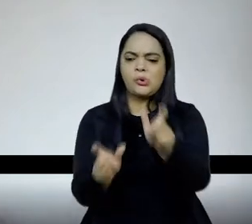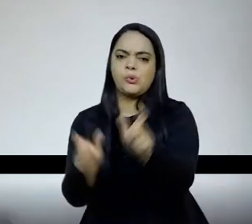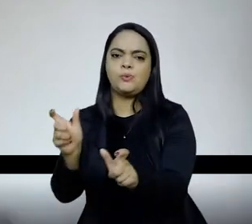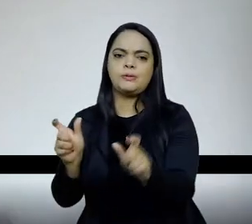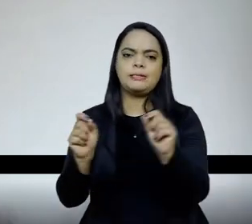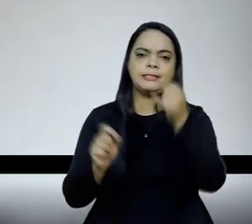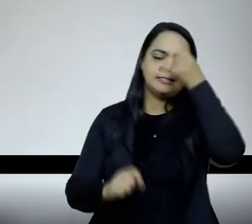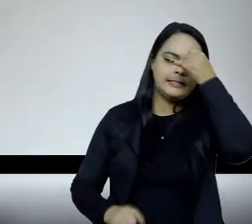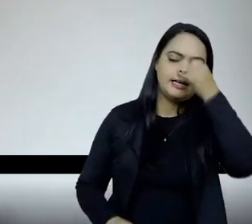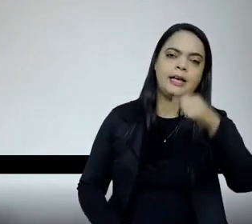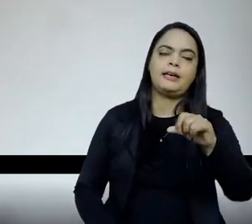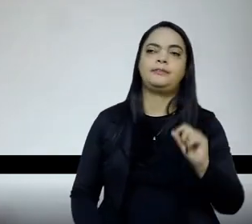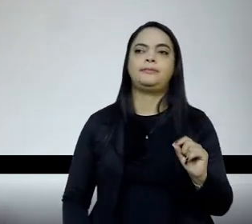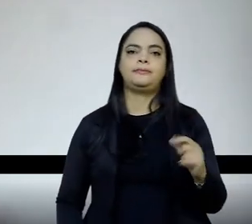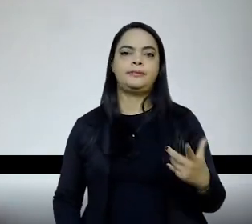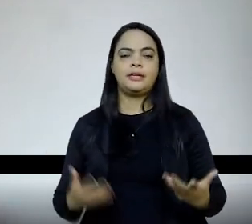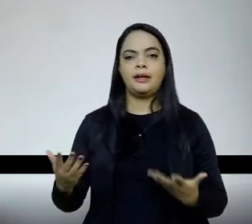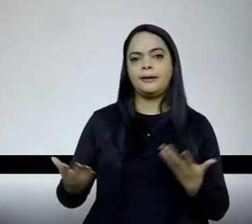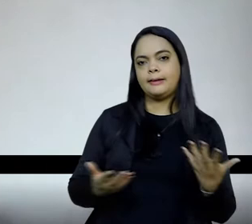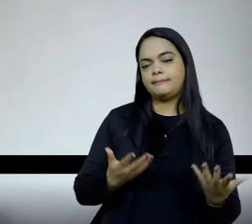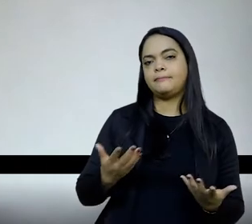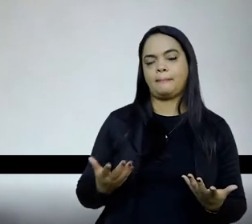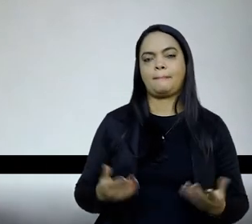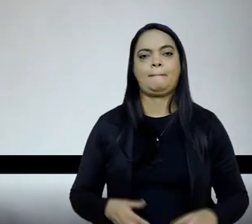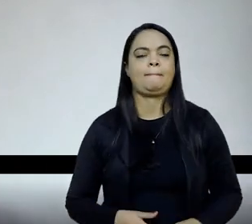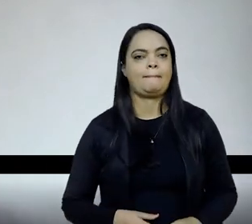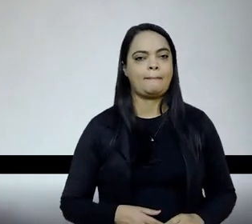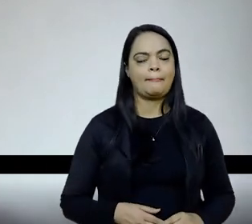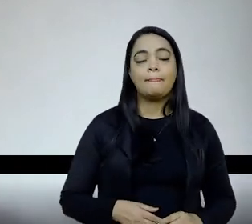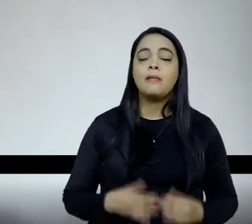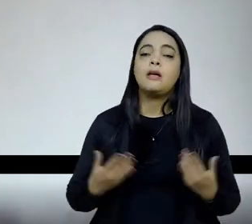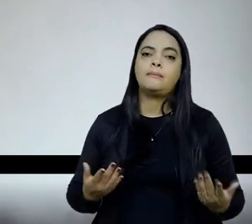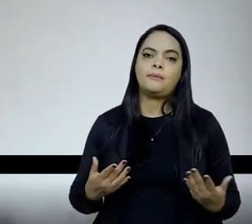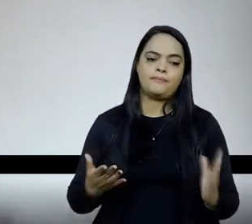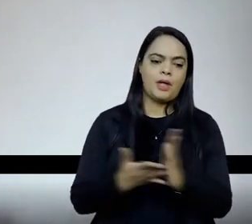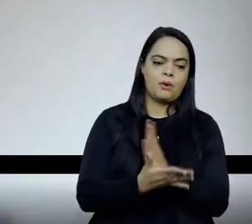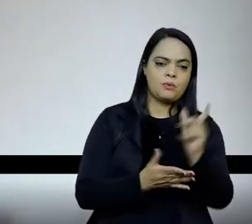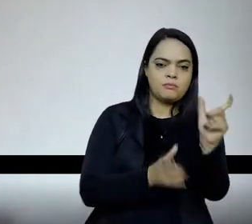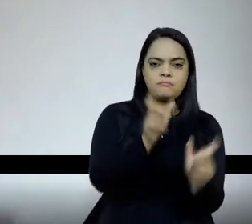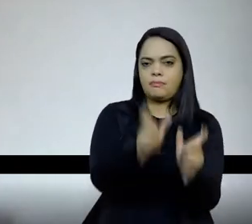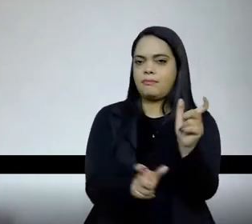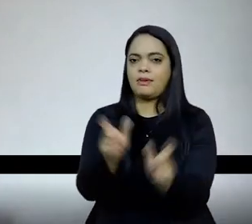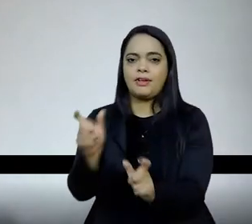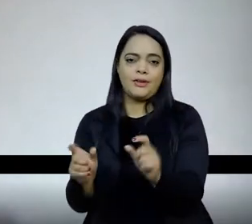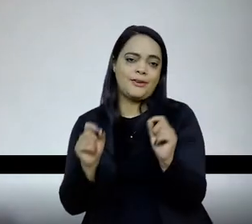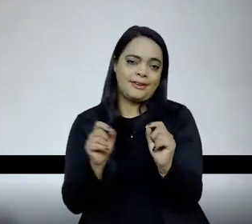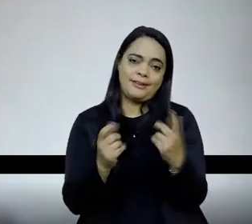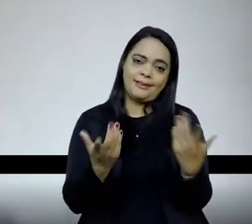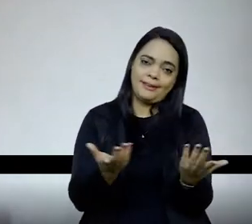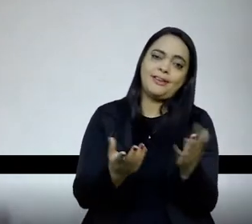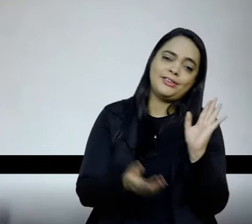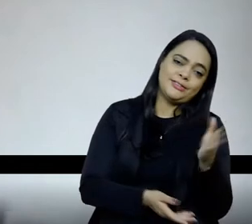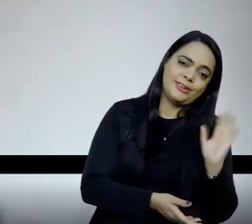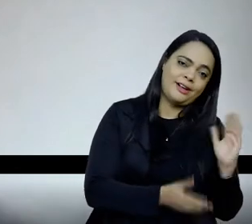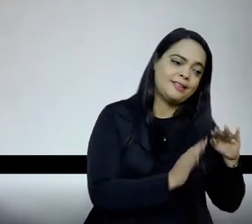demonstrar claramente, cabalmente, etc. Alguns sujeitos, para a gente, claro, são clássicos da própria,